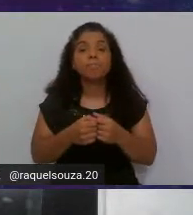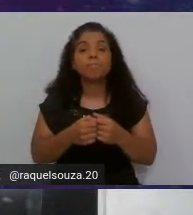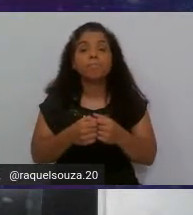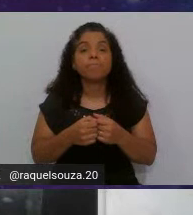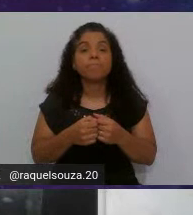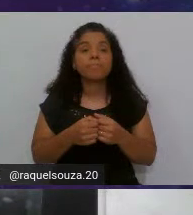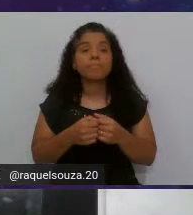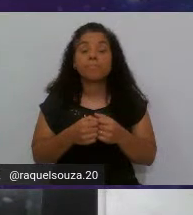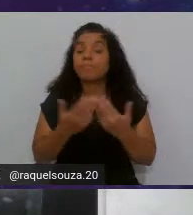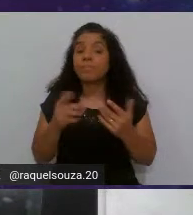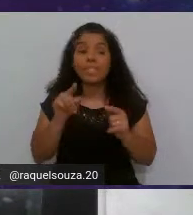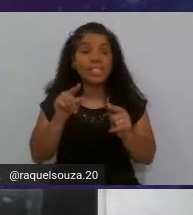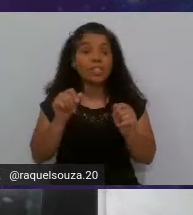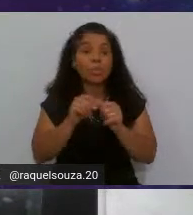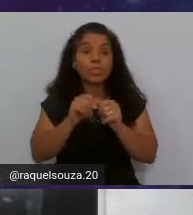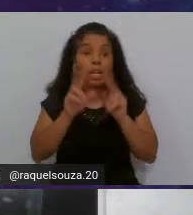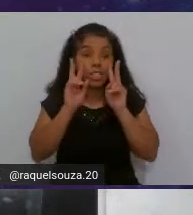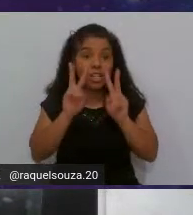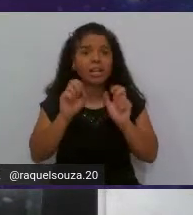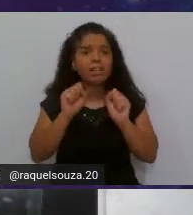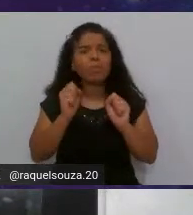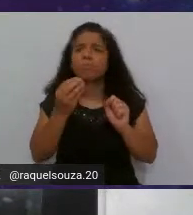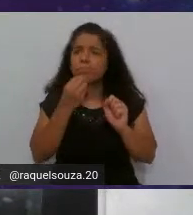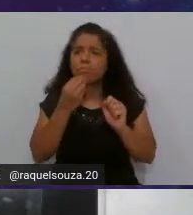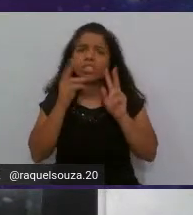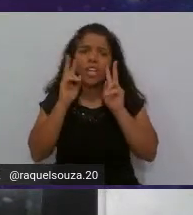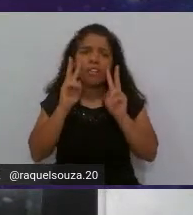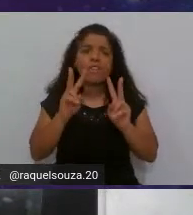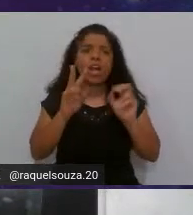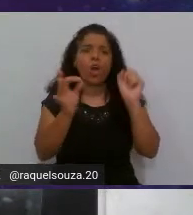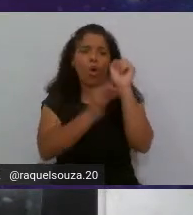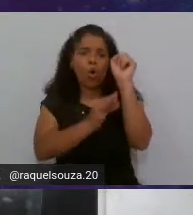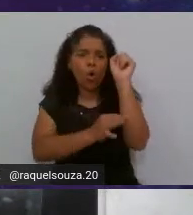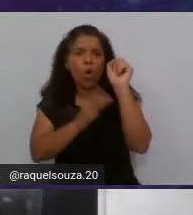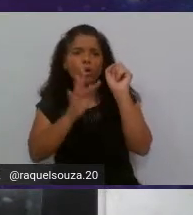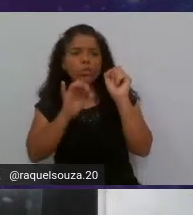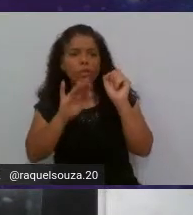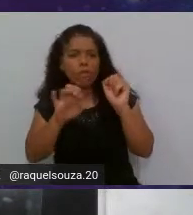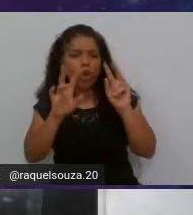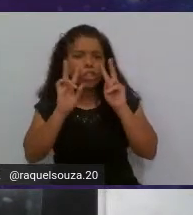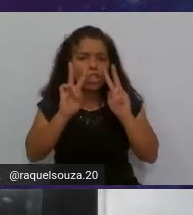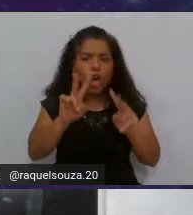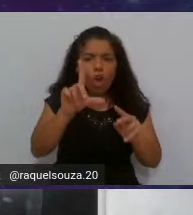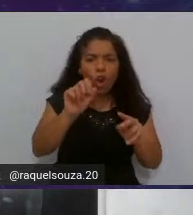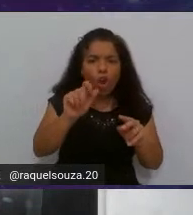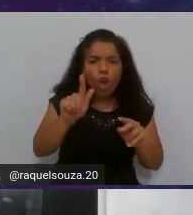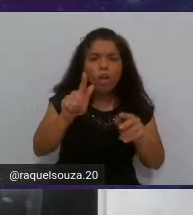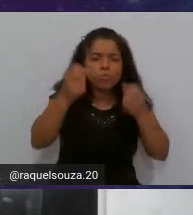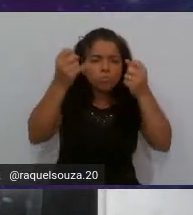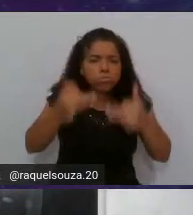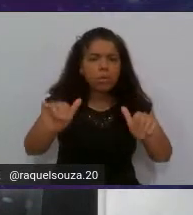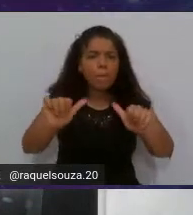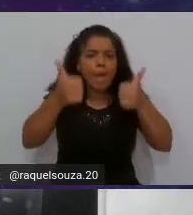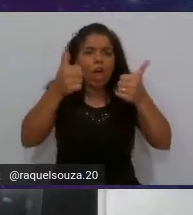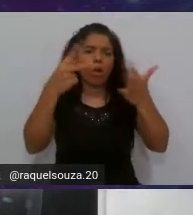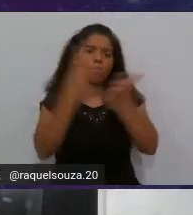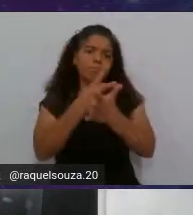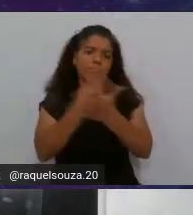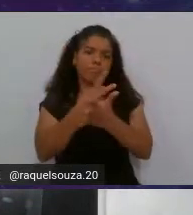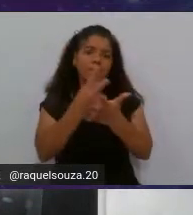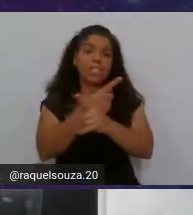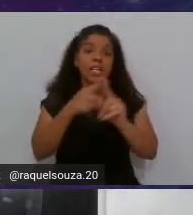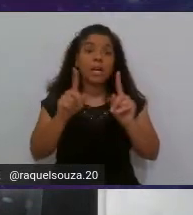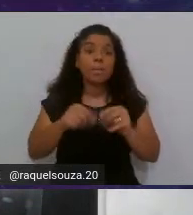e isso me fazia enxergar que eu podia ver o código-fonte, que eu podia olhar um log para descrever melhor um erro, mas eu não tinha,